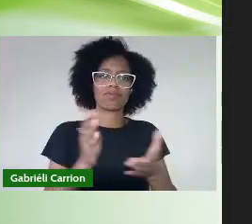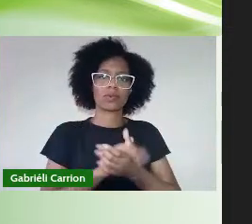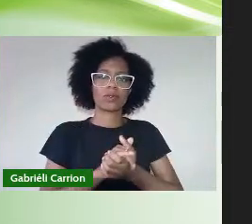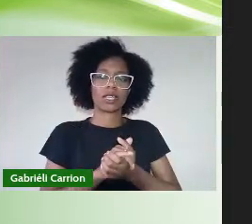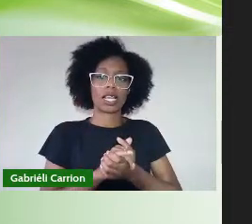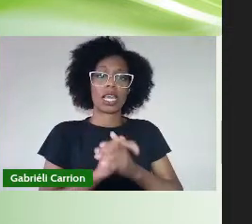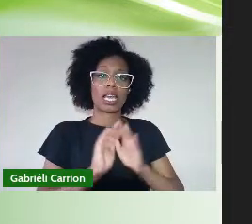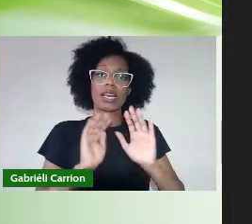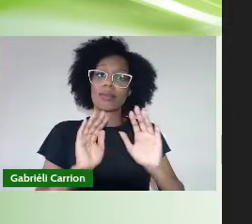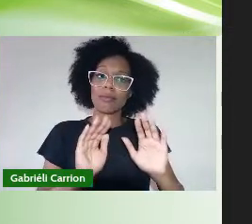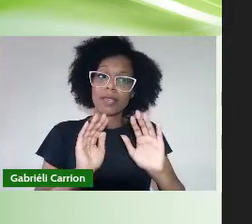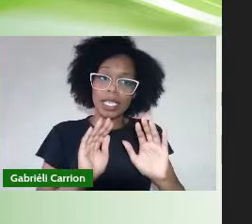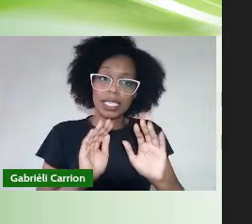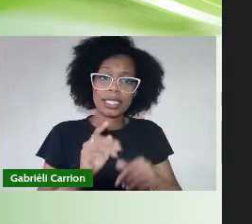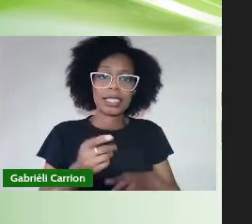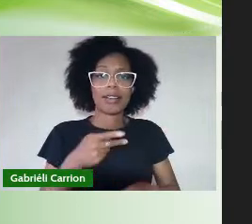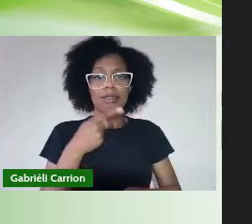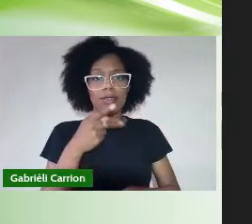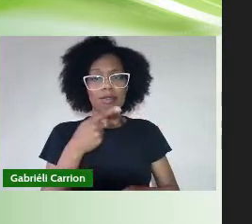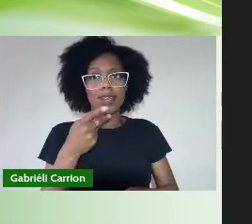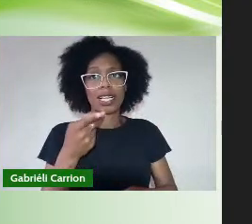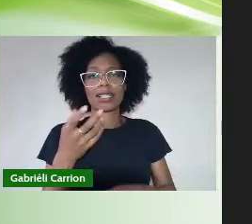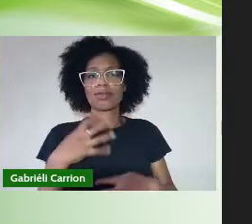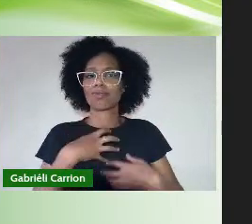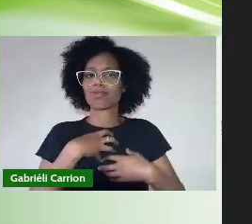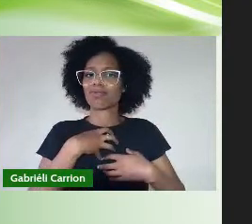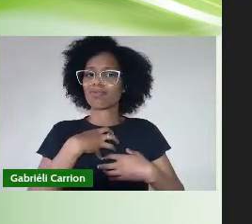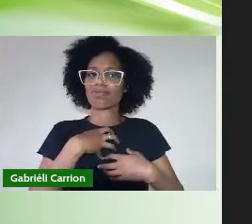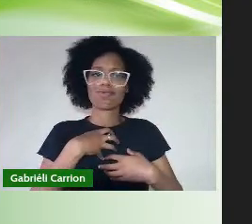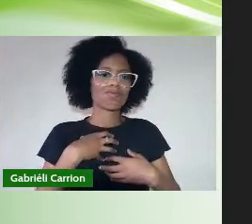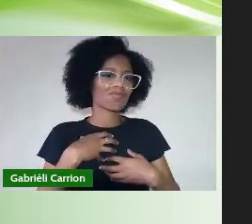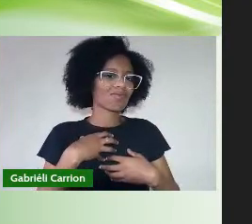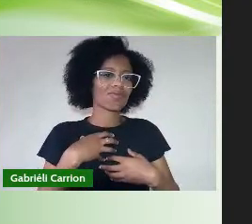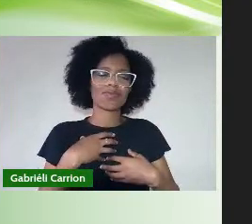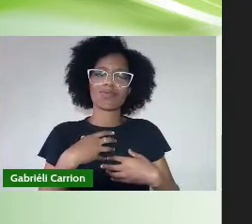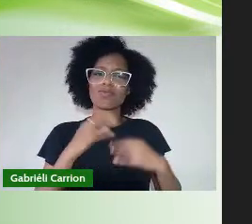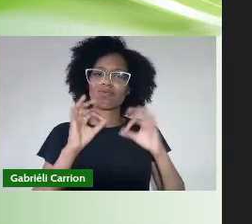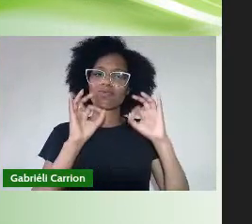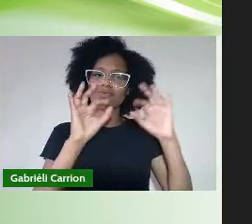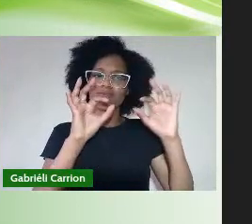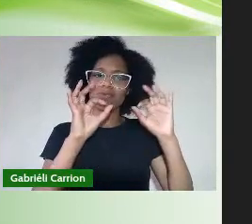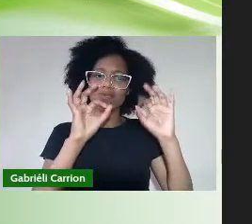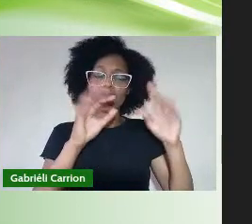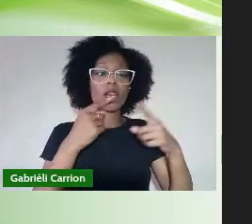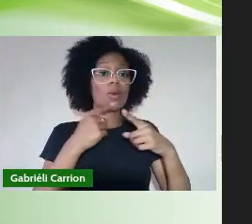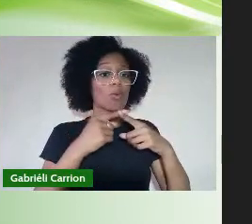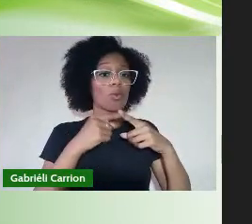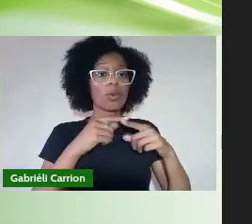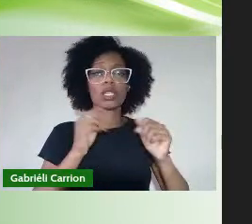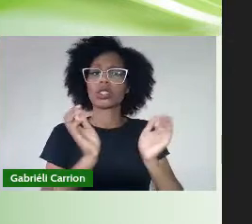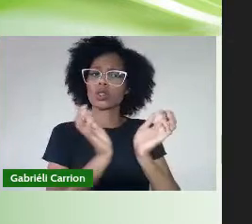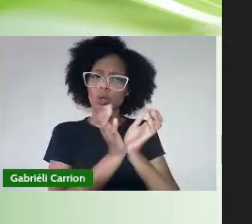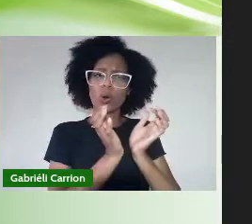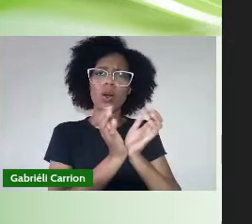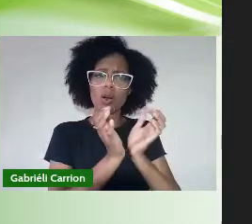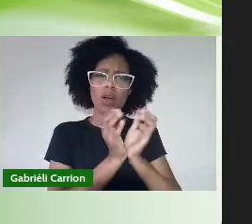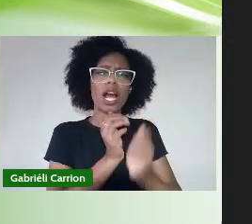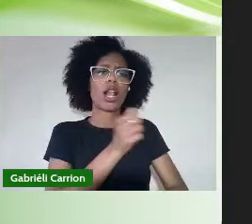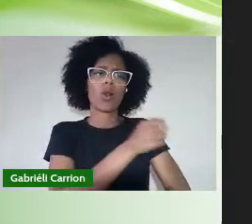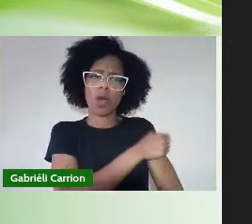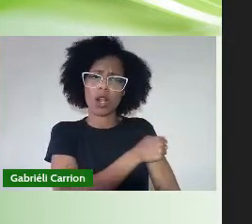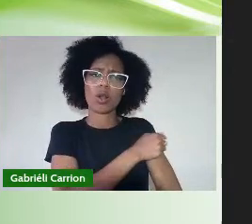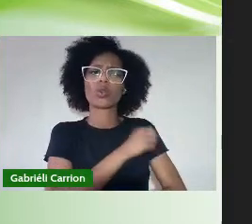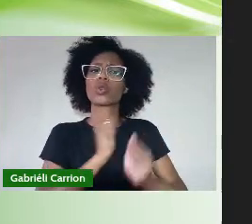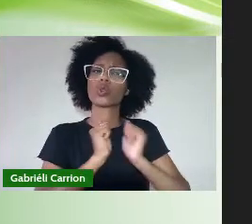O privilégio De termos tido Esses colegas Esses alunos Ao nosso